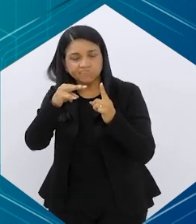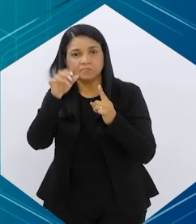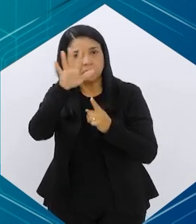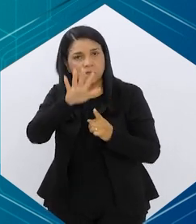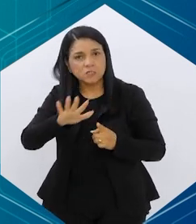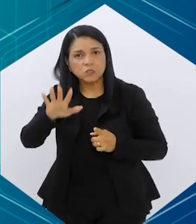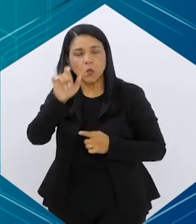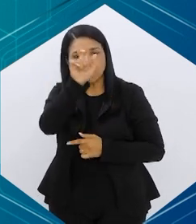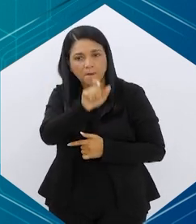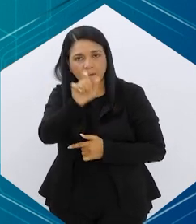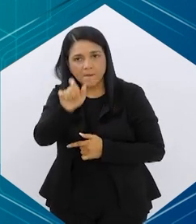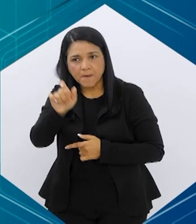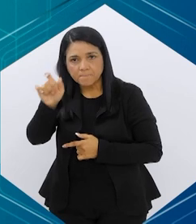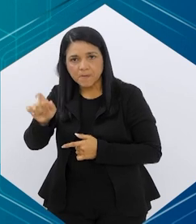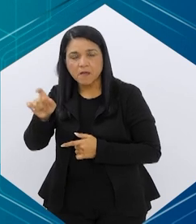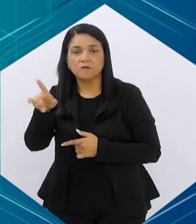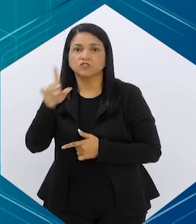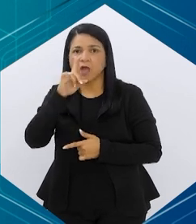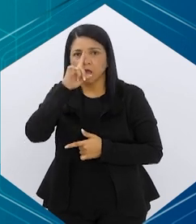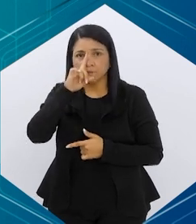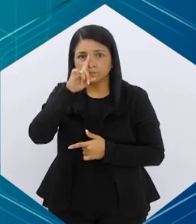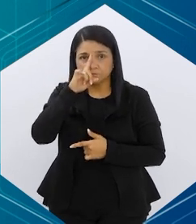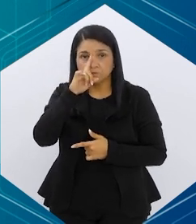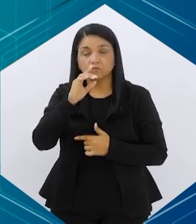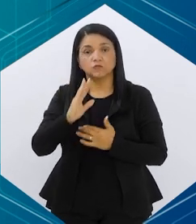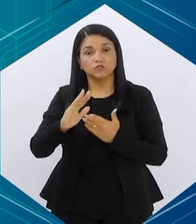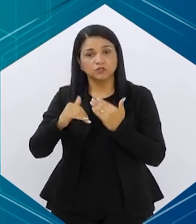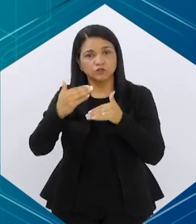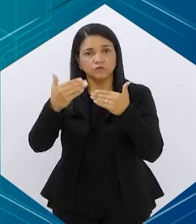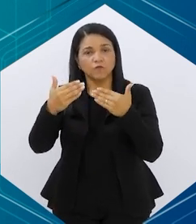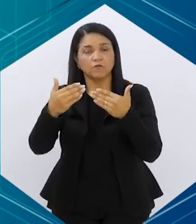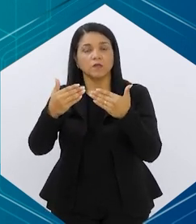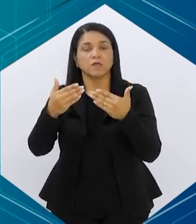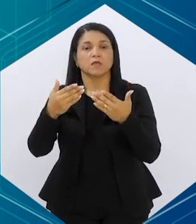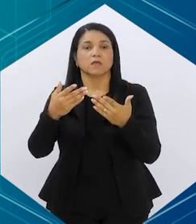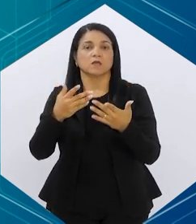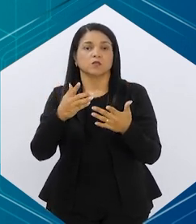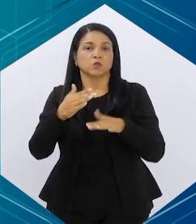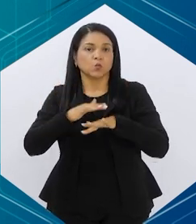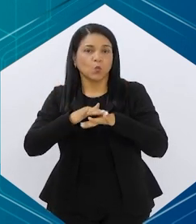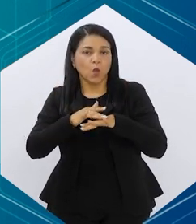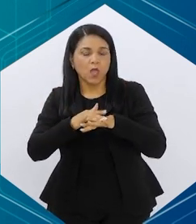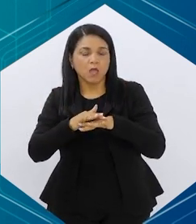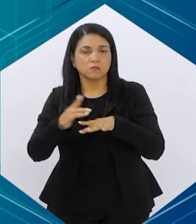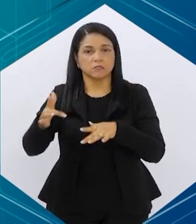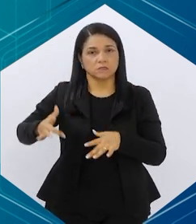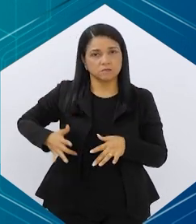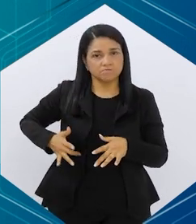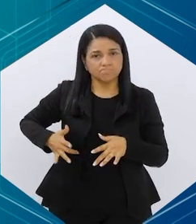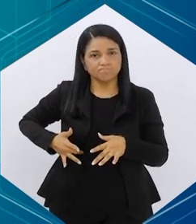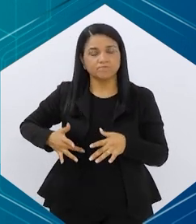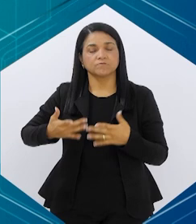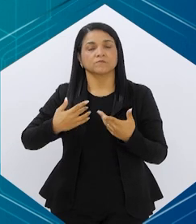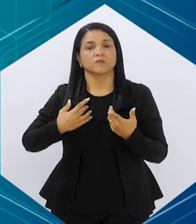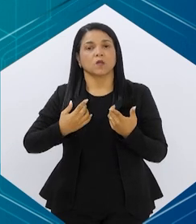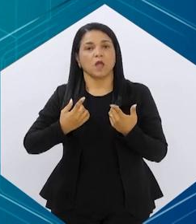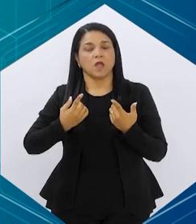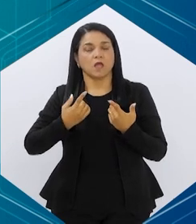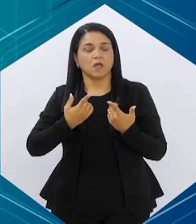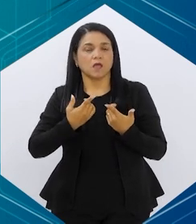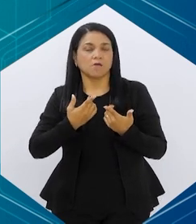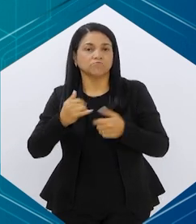todo, que já é um paciente que tem mais riscos para desenvolver esteatose hepática, associada à síndrome